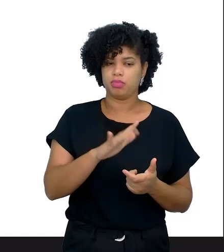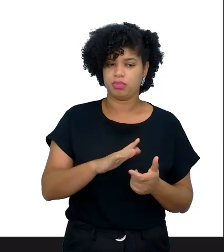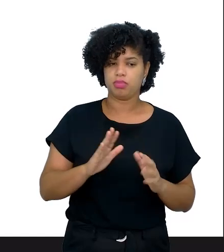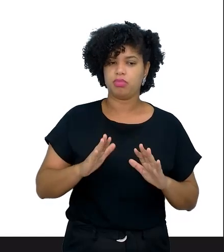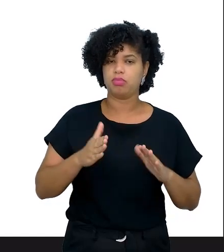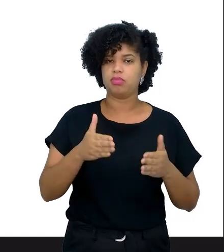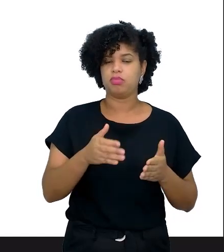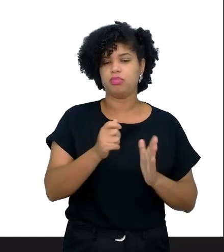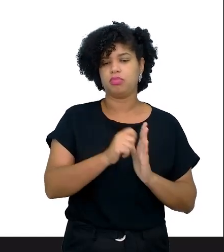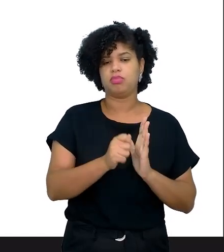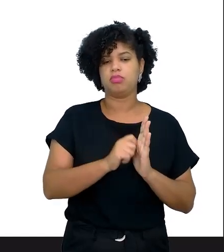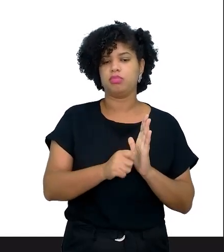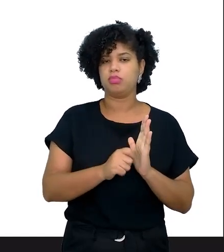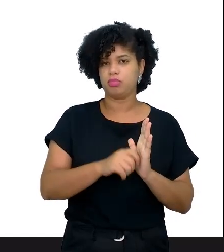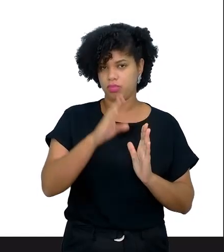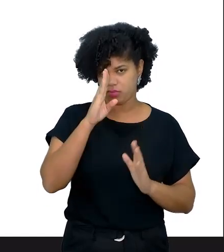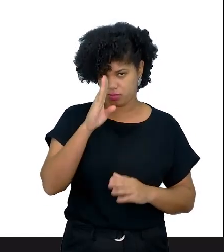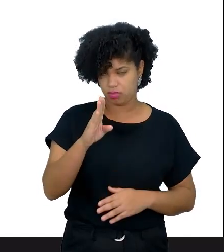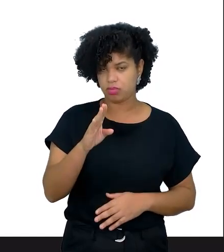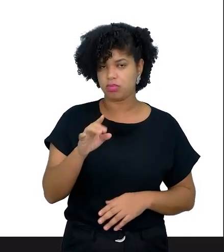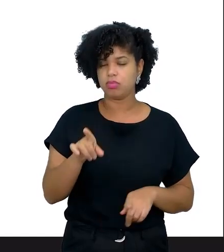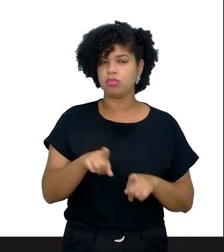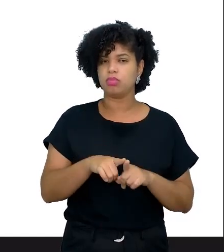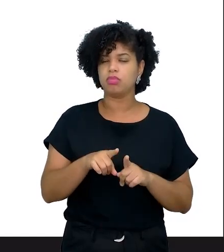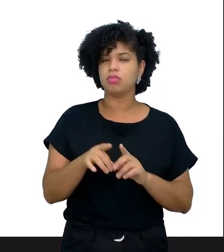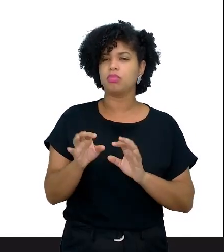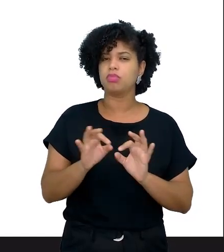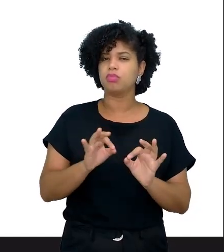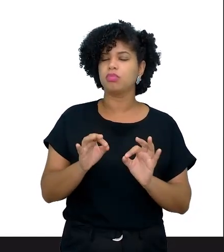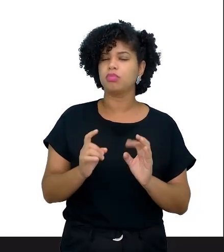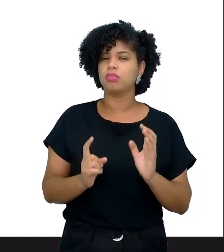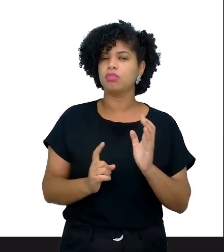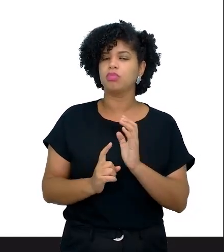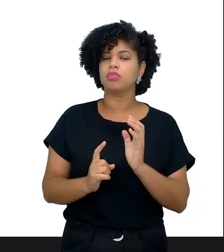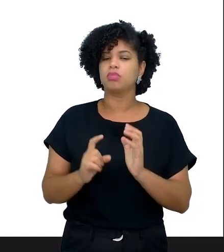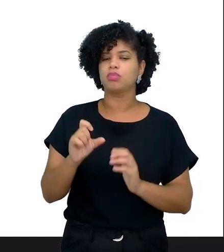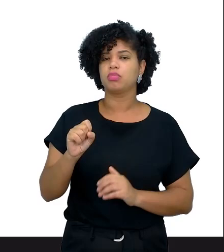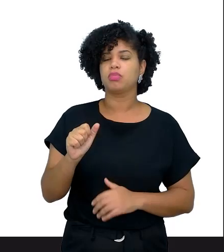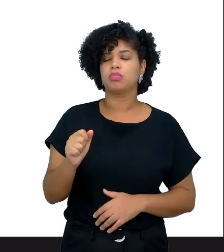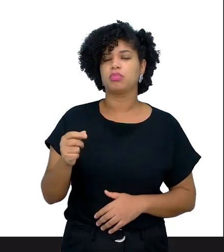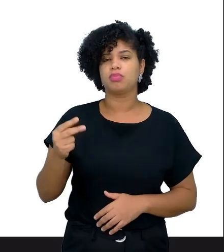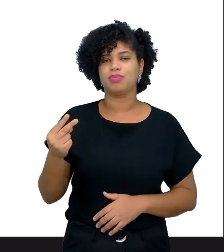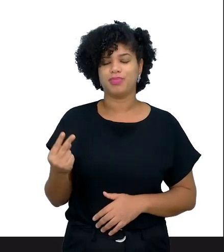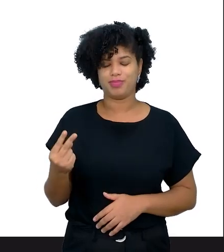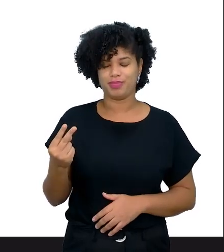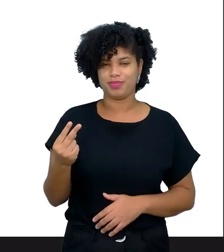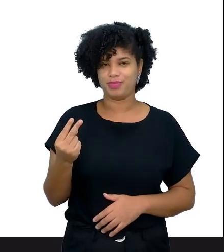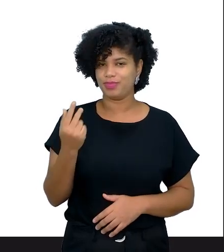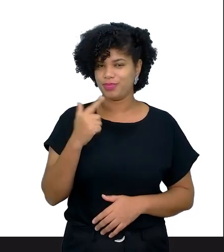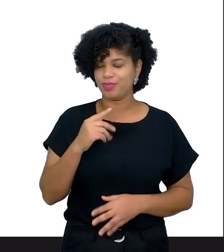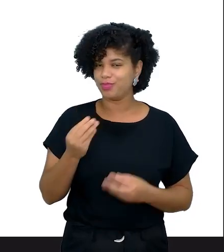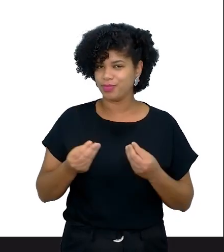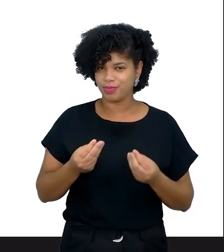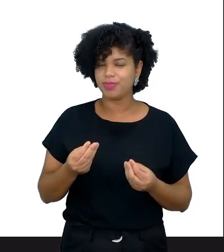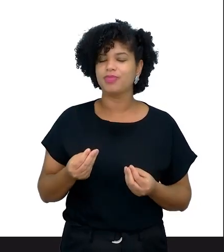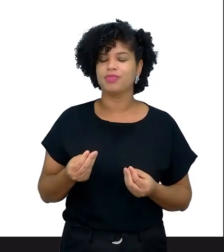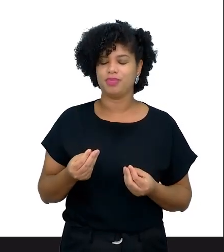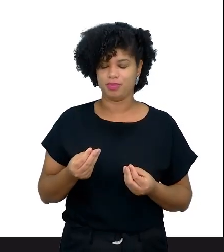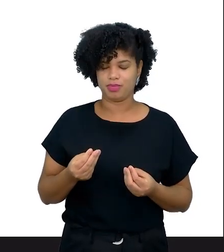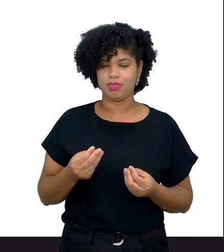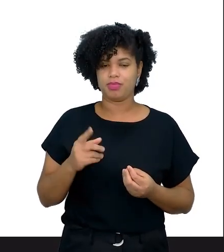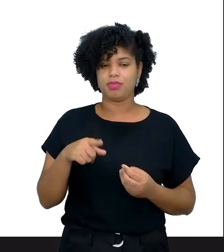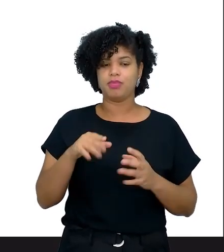relacionado à escrita. E como que isso pode contribuir para o planejamento da sequência de atividade 2, que é o seu